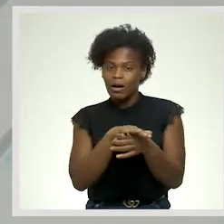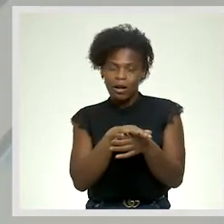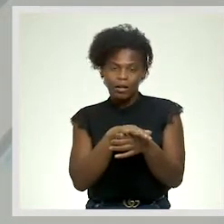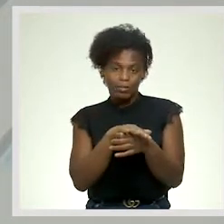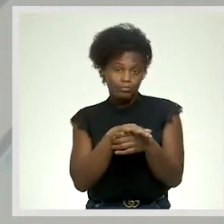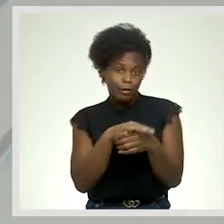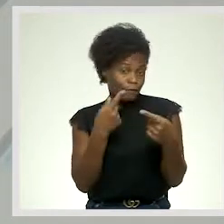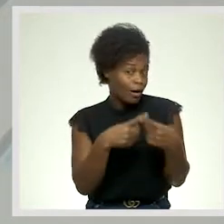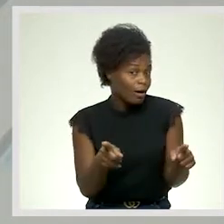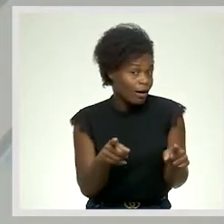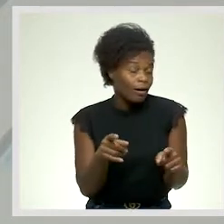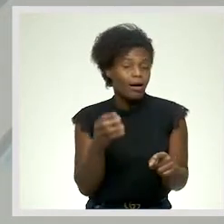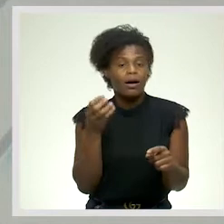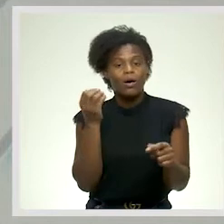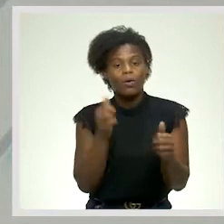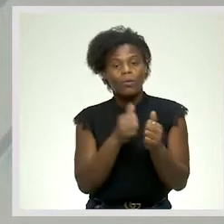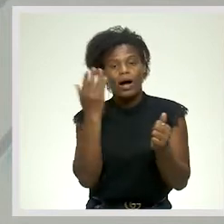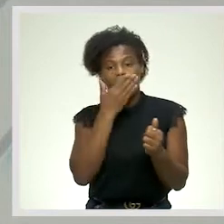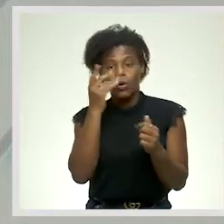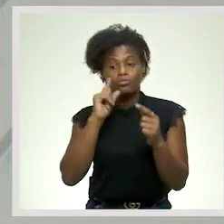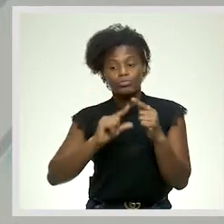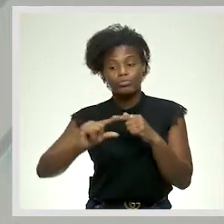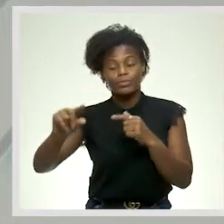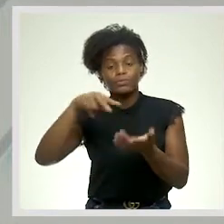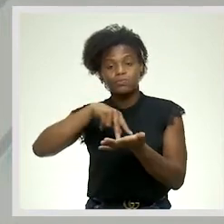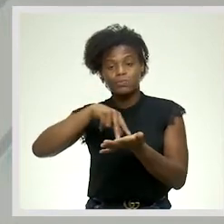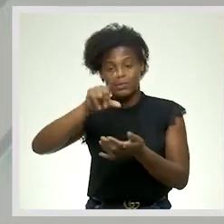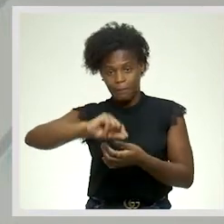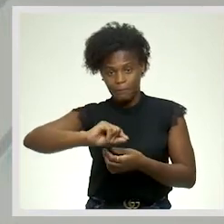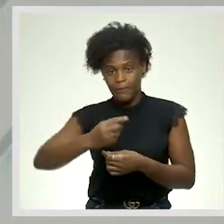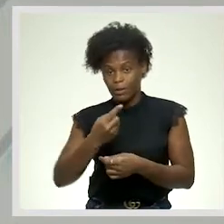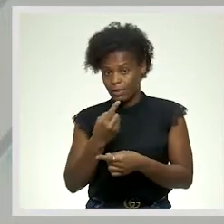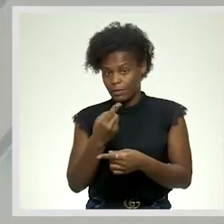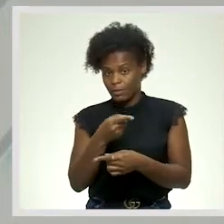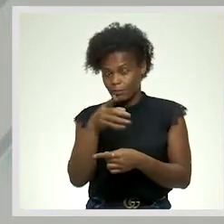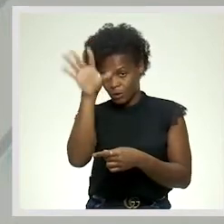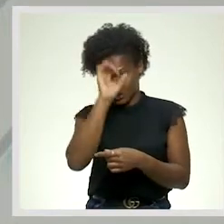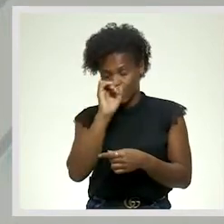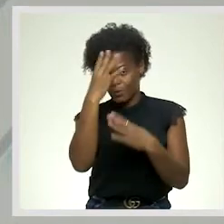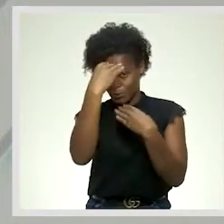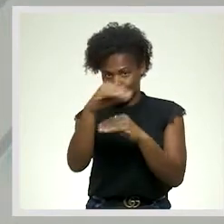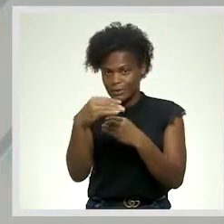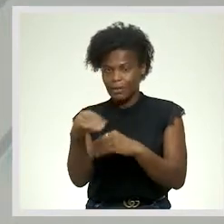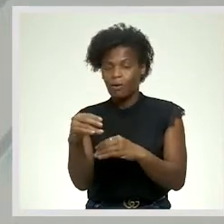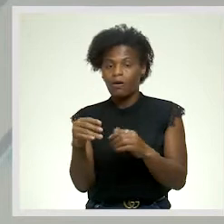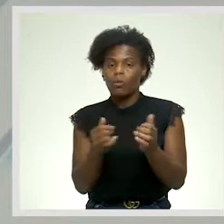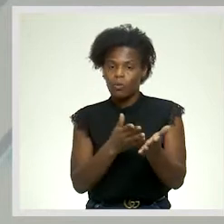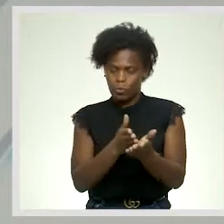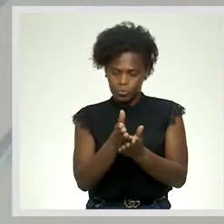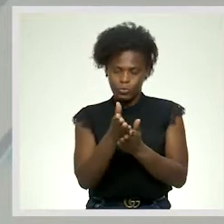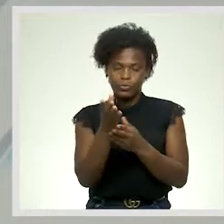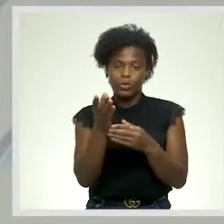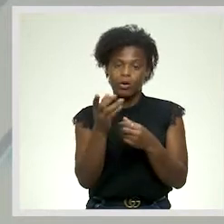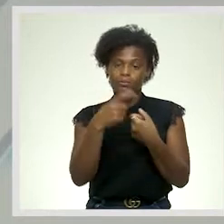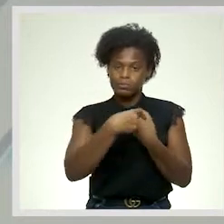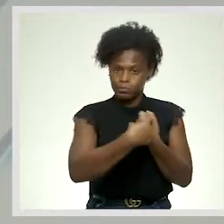híbrido, com aulas, portanto, à distância e presencial e, para isso, o Ministério da Educação continua em